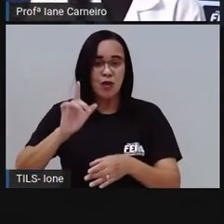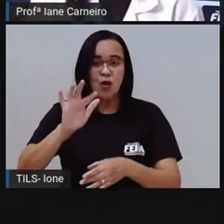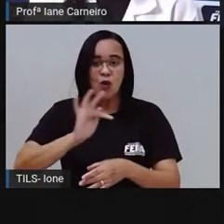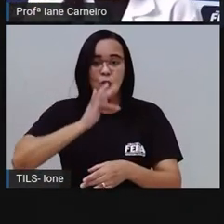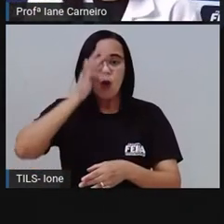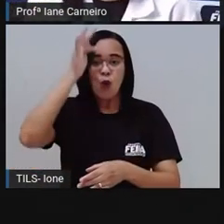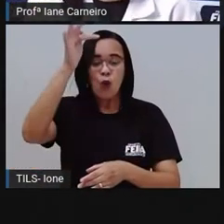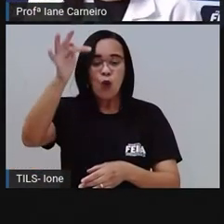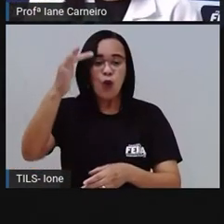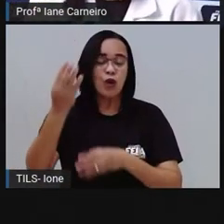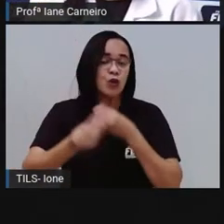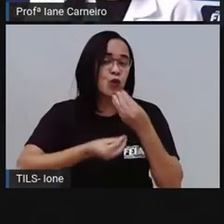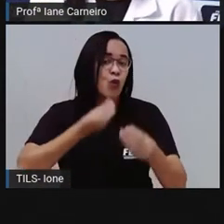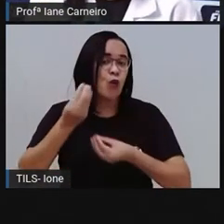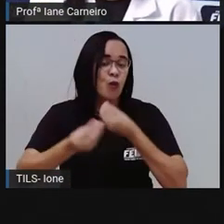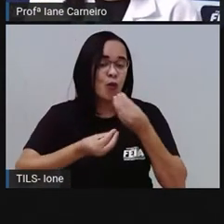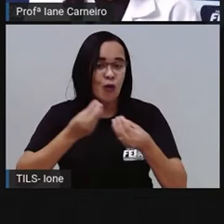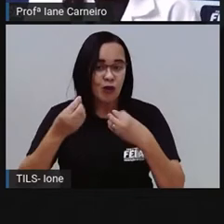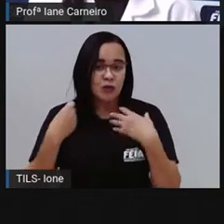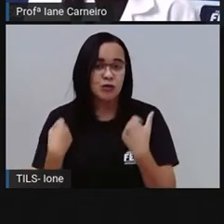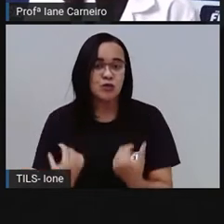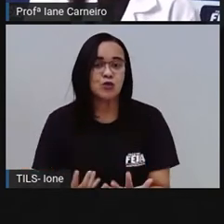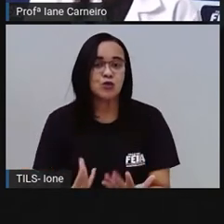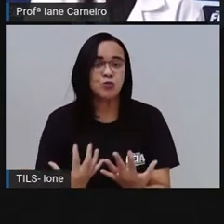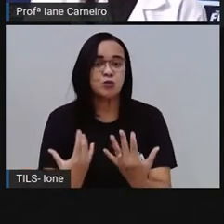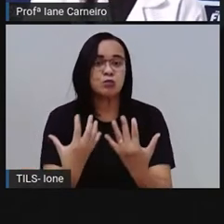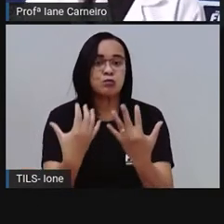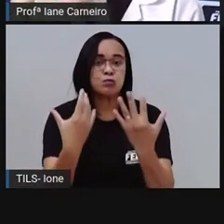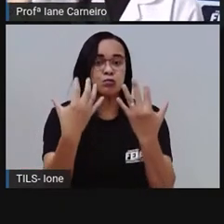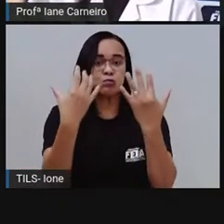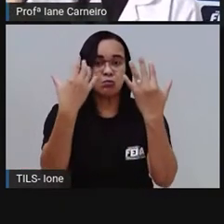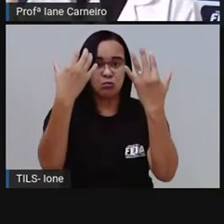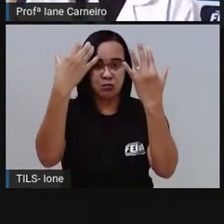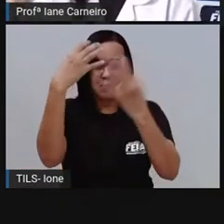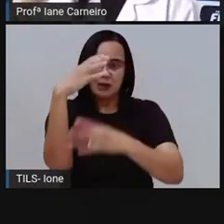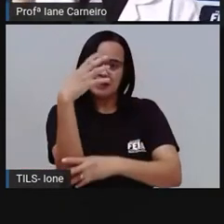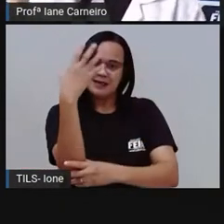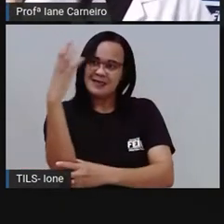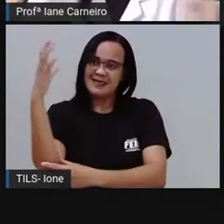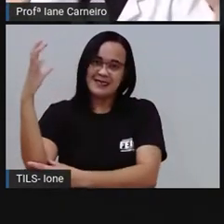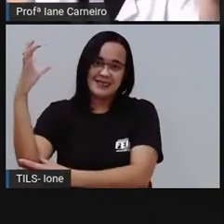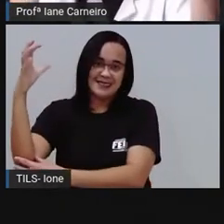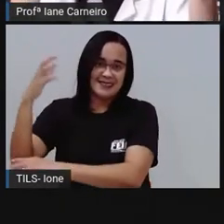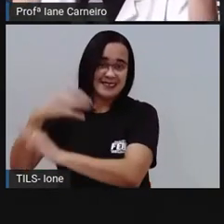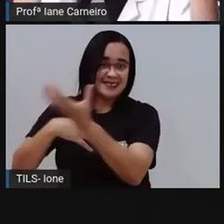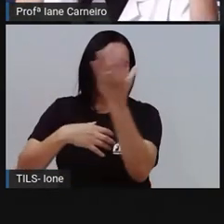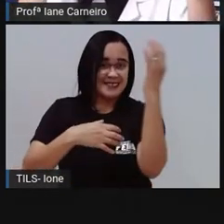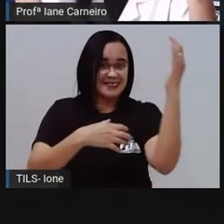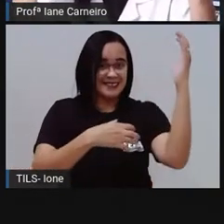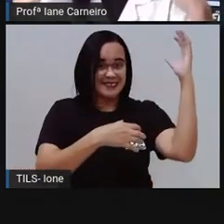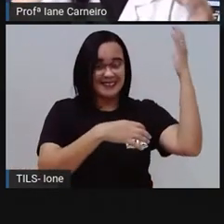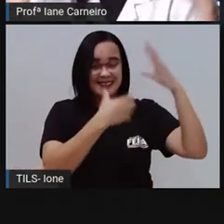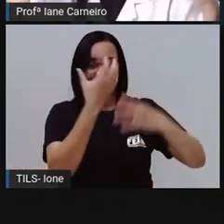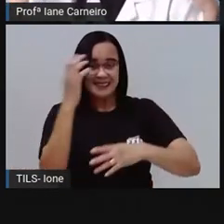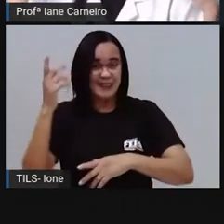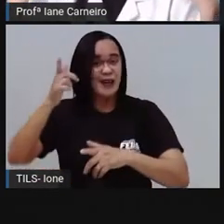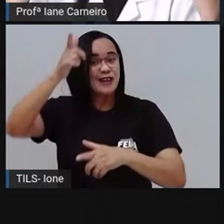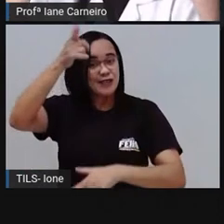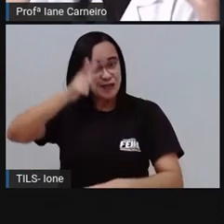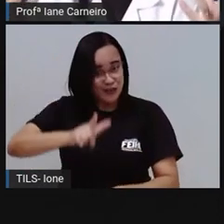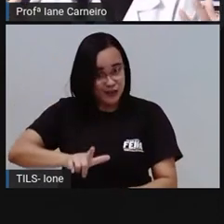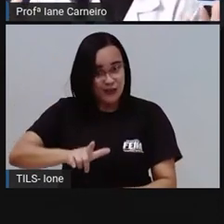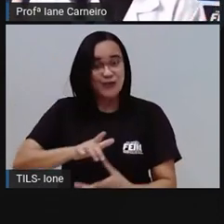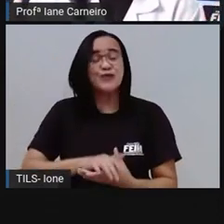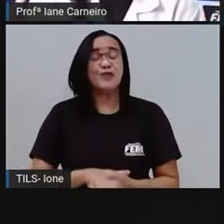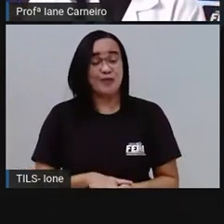vai envelhecendo, ó, como é que acontece, ela vai se decompondo até chegar o momento que ela vai, a natureza, a própria natureza, né,